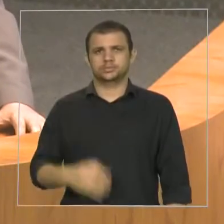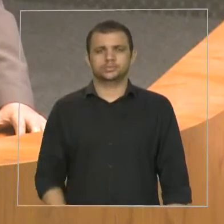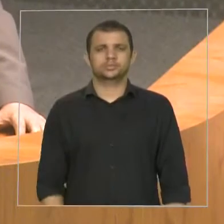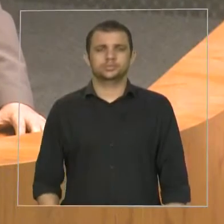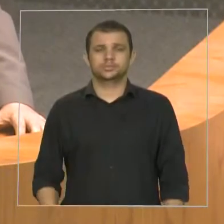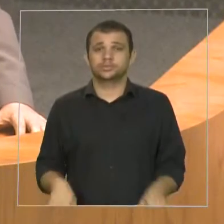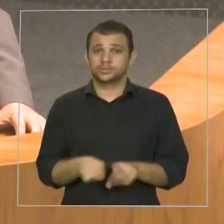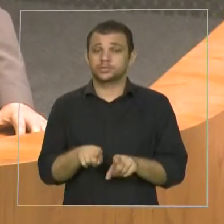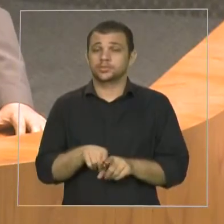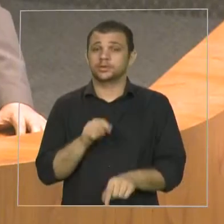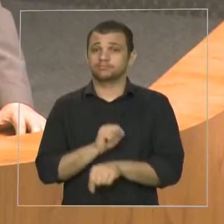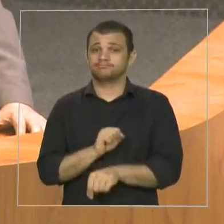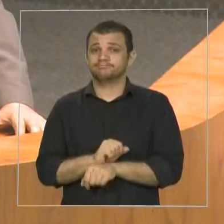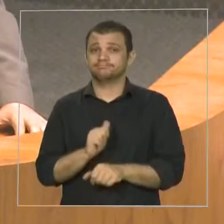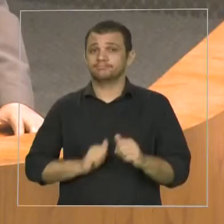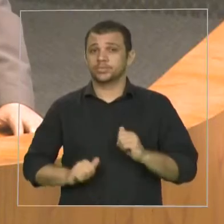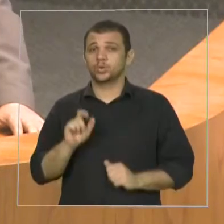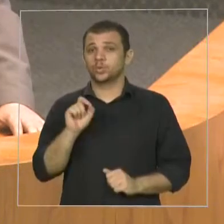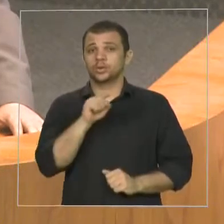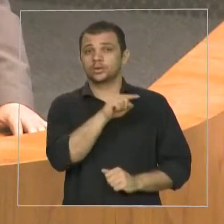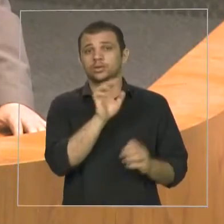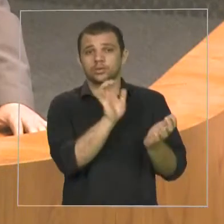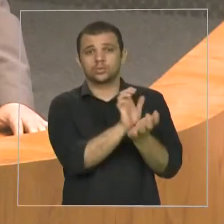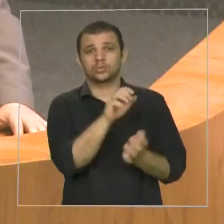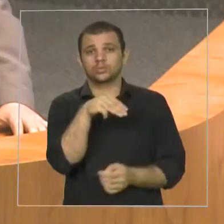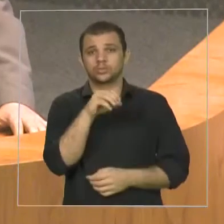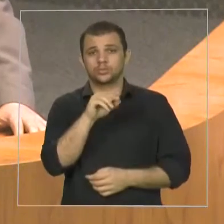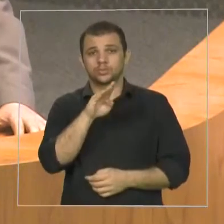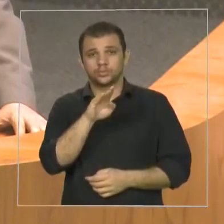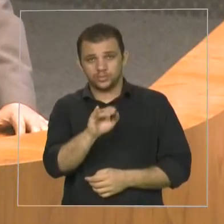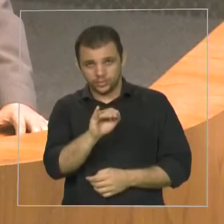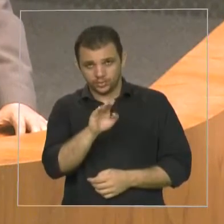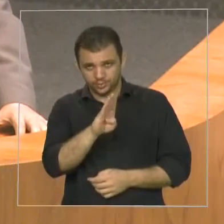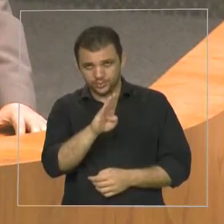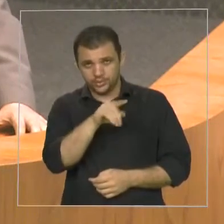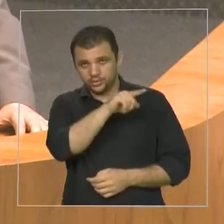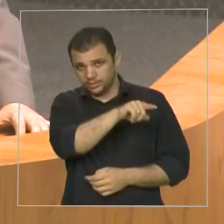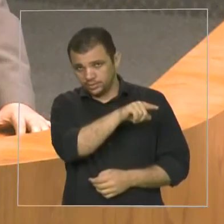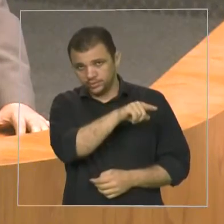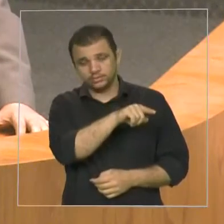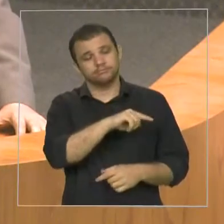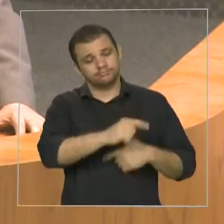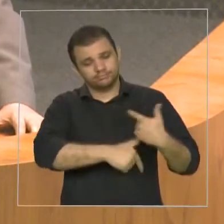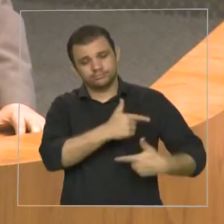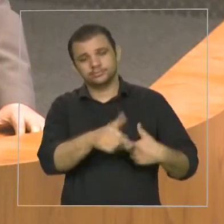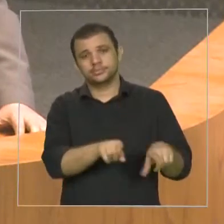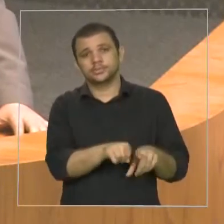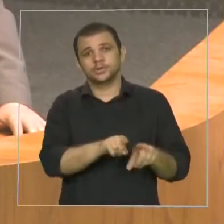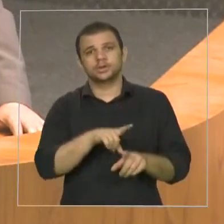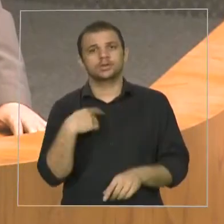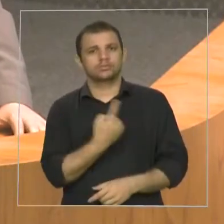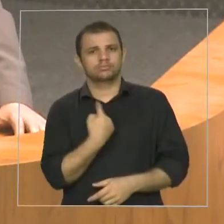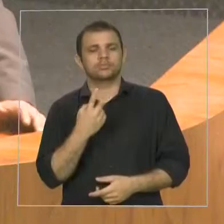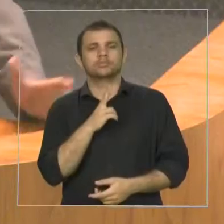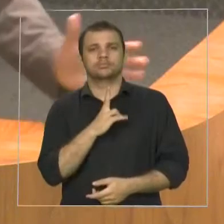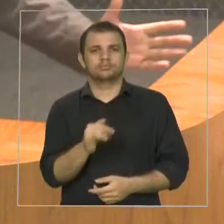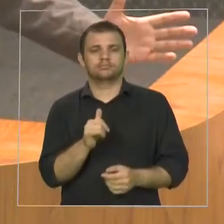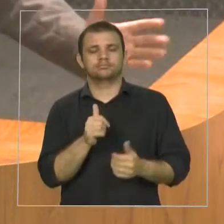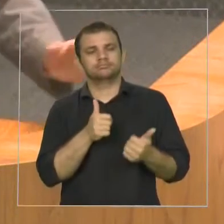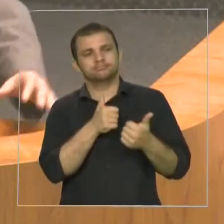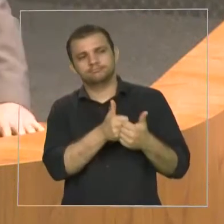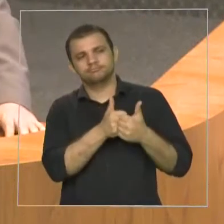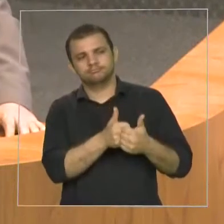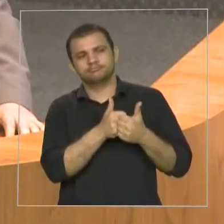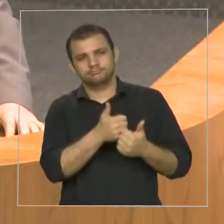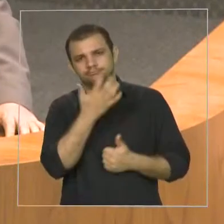que a MOB faça a sua parte e que a gente vai acompanhar cada passo dado, porque isso